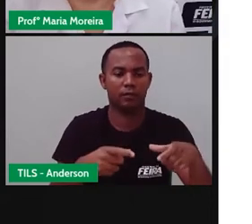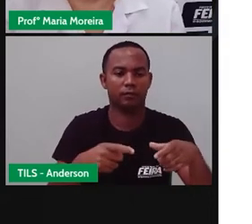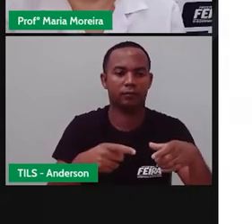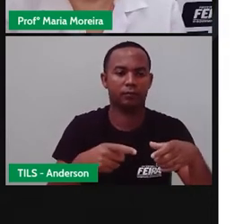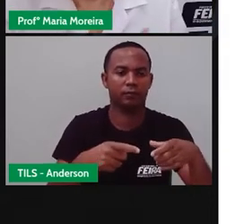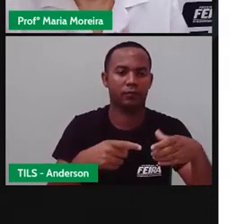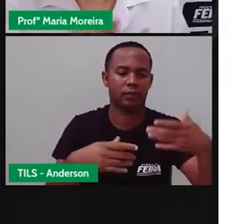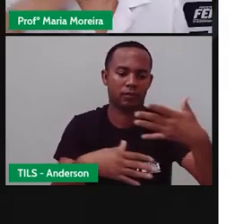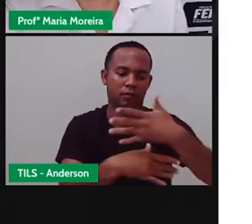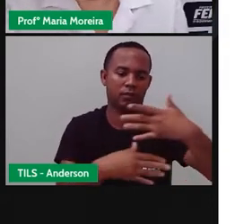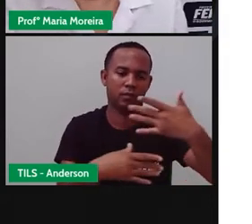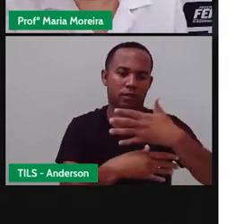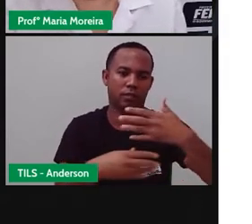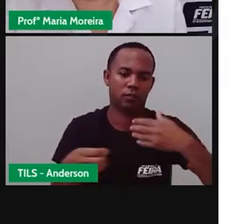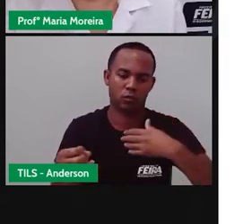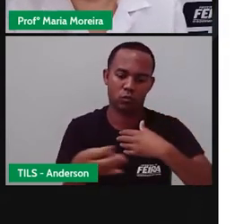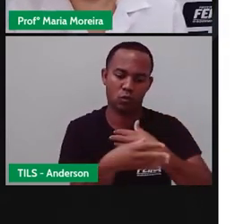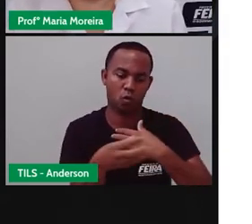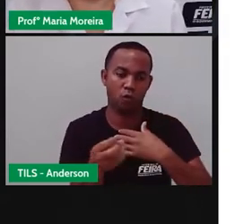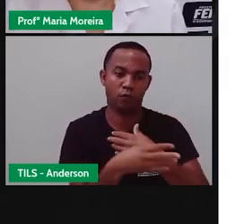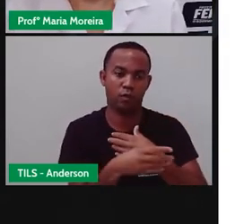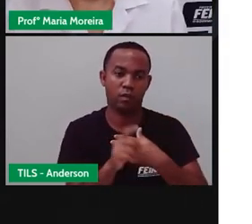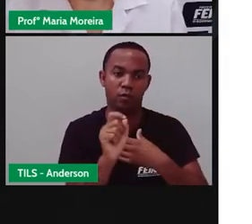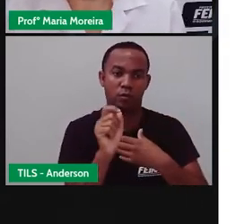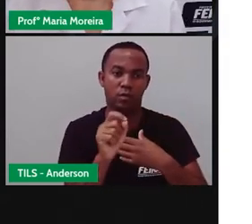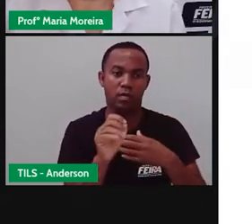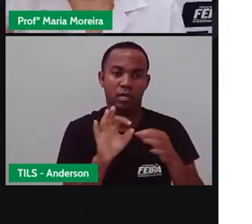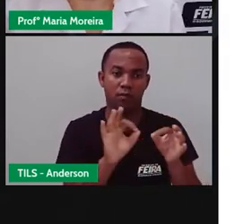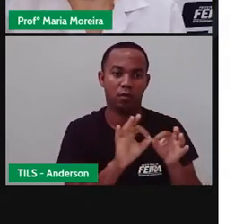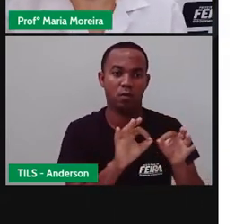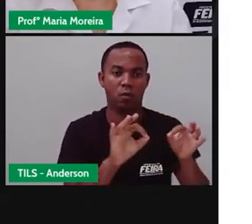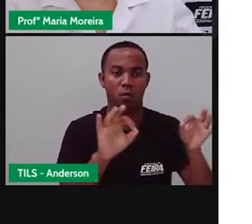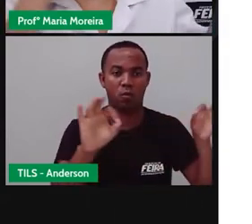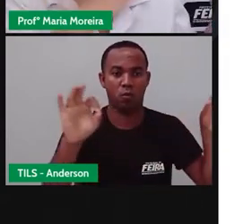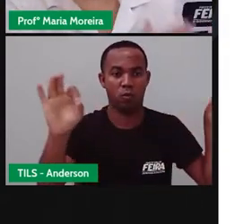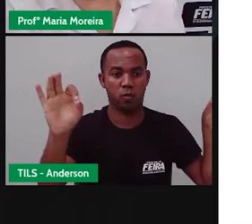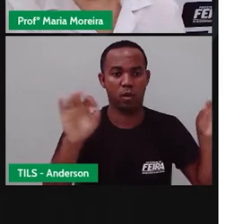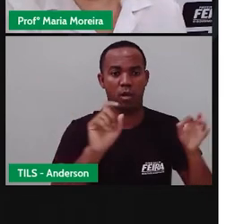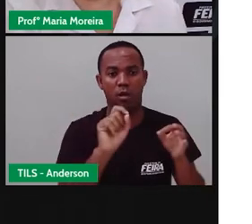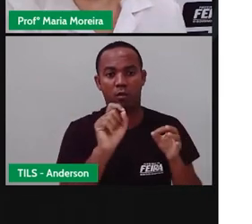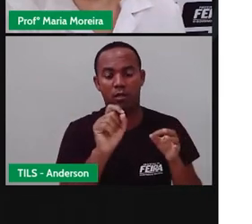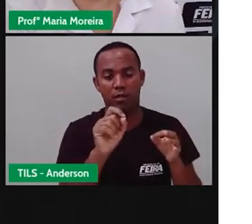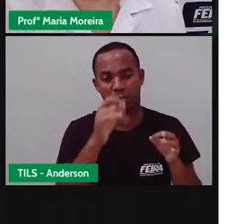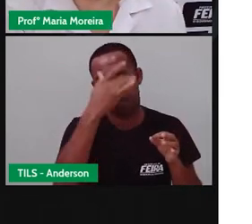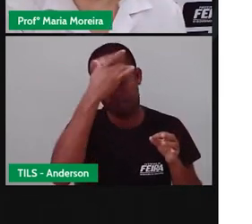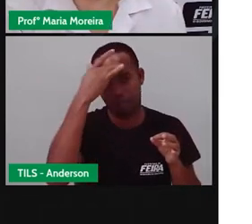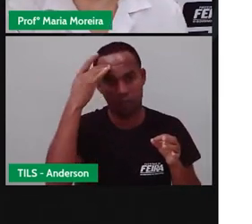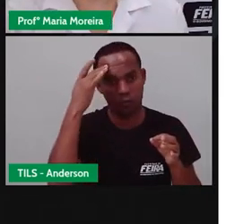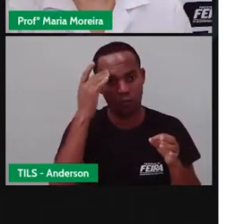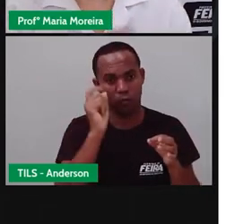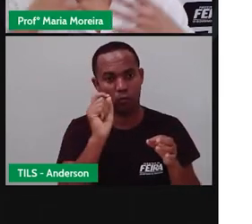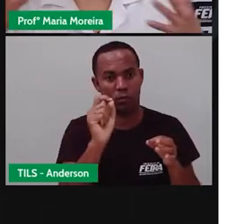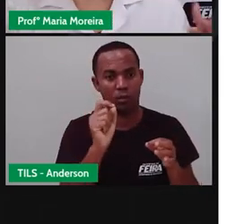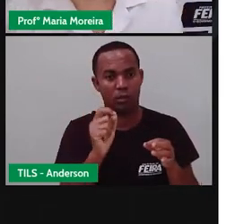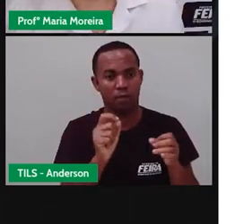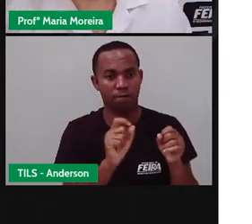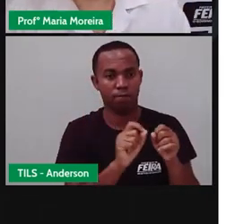tanto. Por quê? Era um bairro mais distante do centro. E as pessoas, para não terem que ir ao centro, elas acabaram o quê?